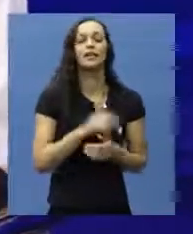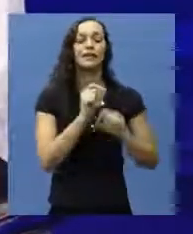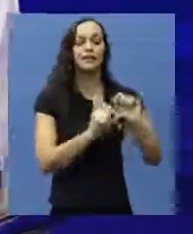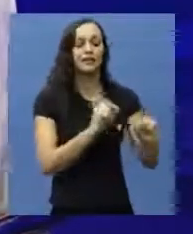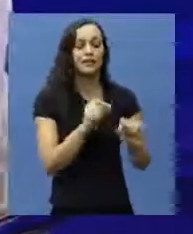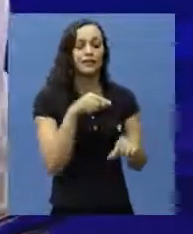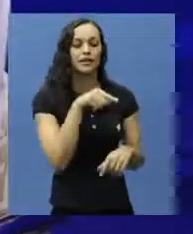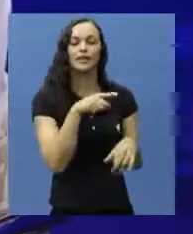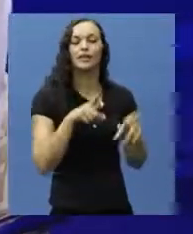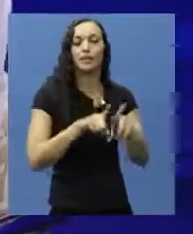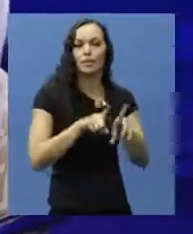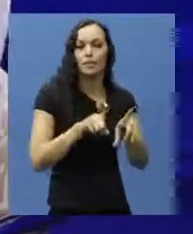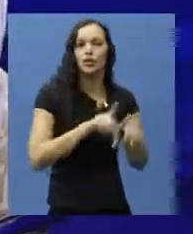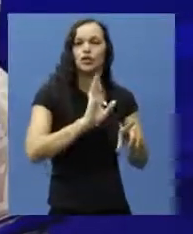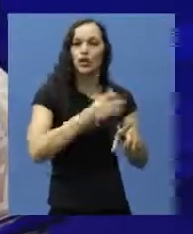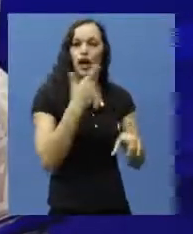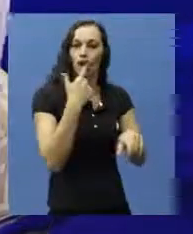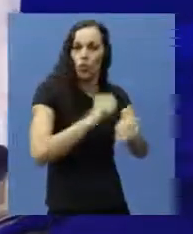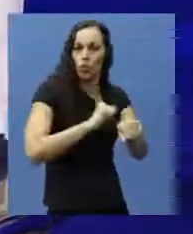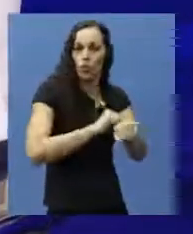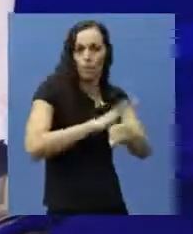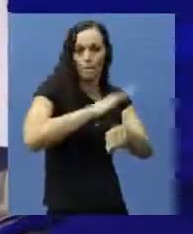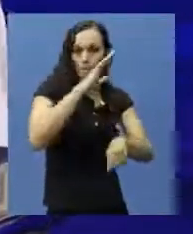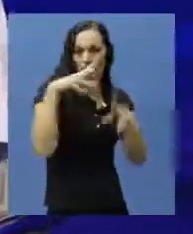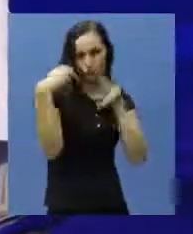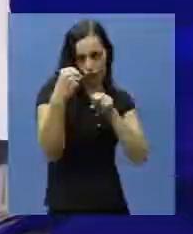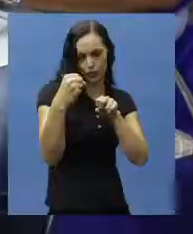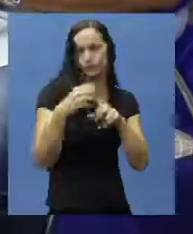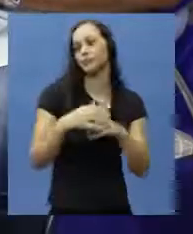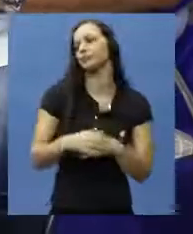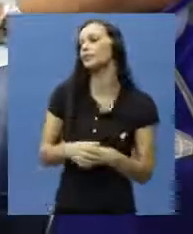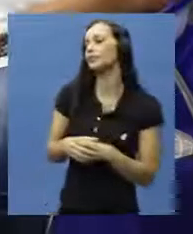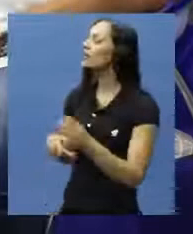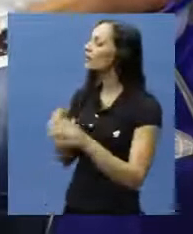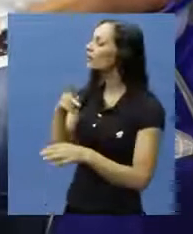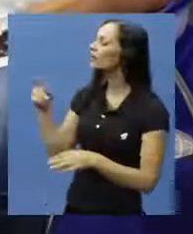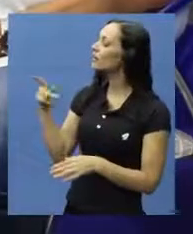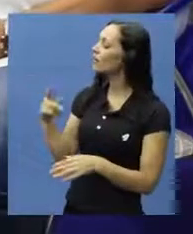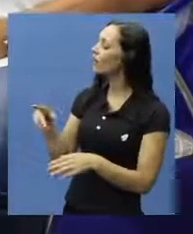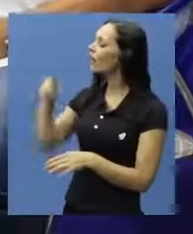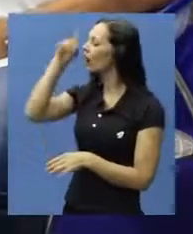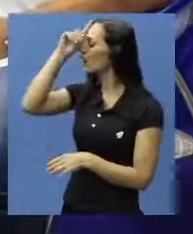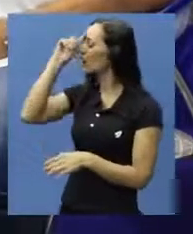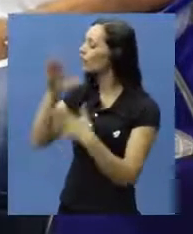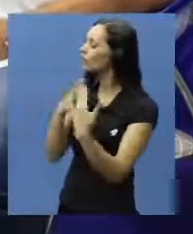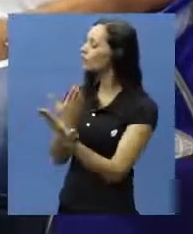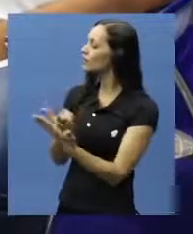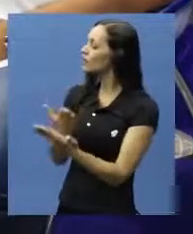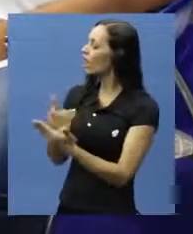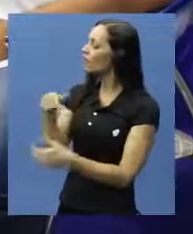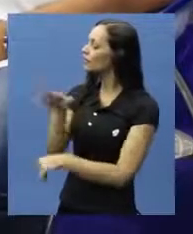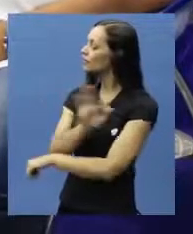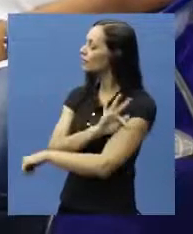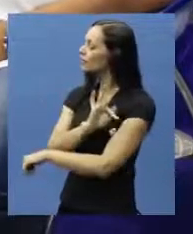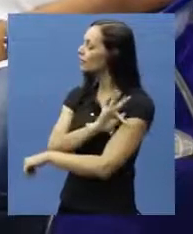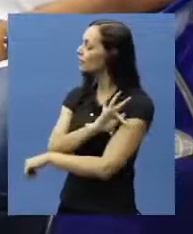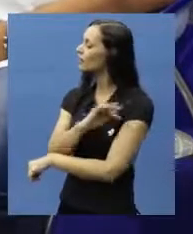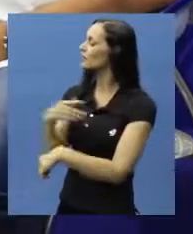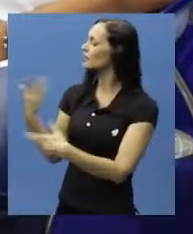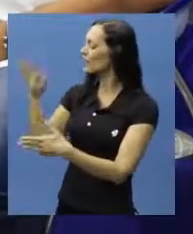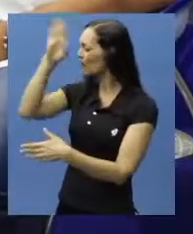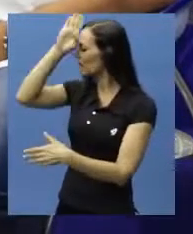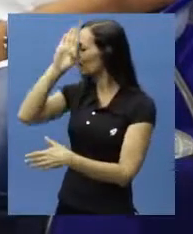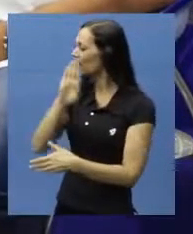vamos dizer assim, que já torna esse osso um pouco mais forte. Professor, a Clínica Escola de Fisioterapia aqui da FASB oferece esses